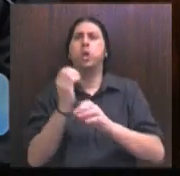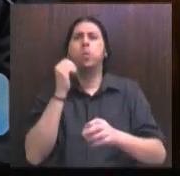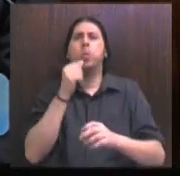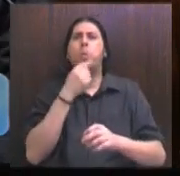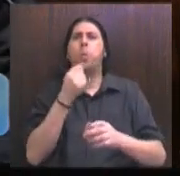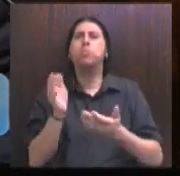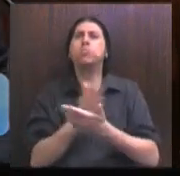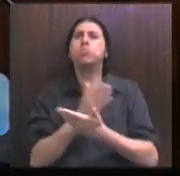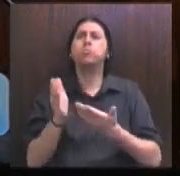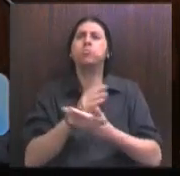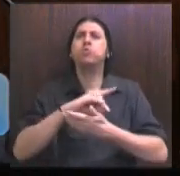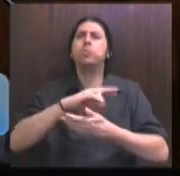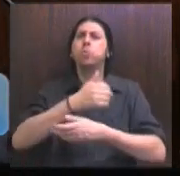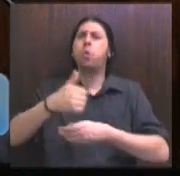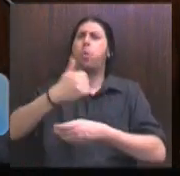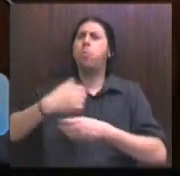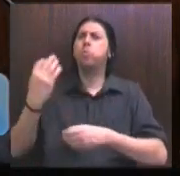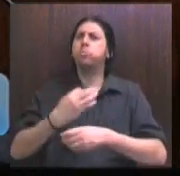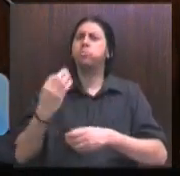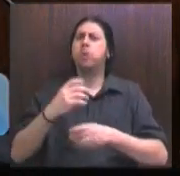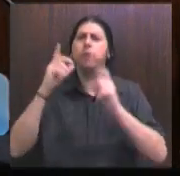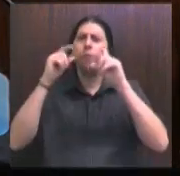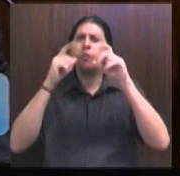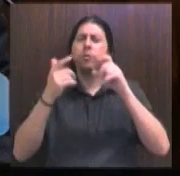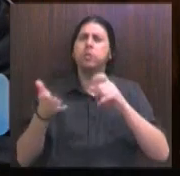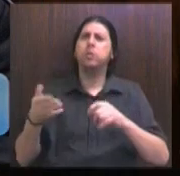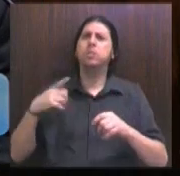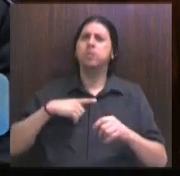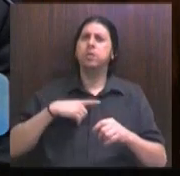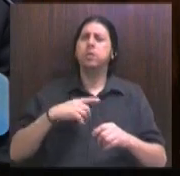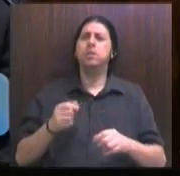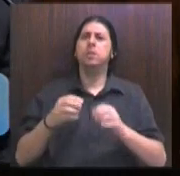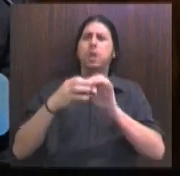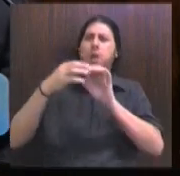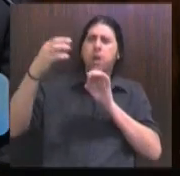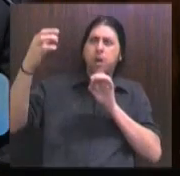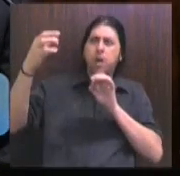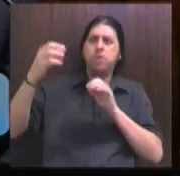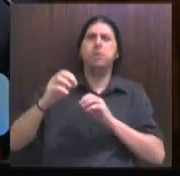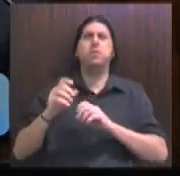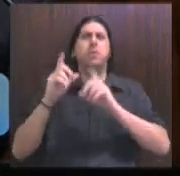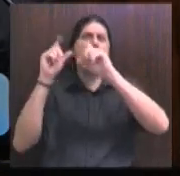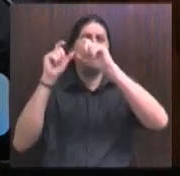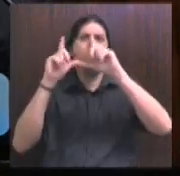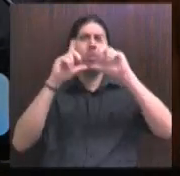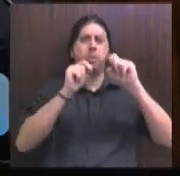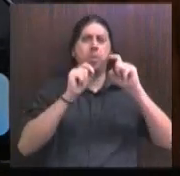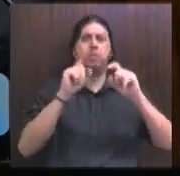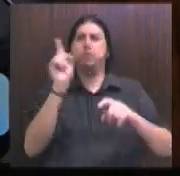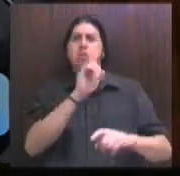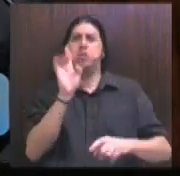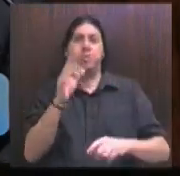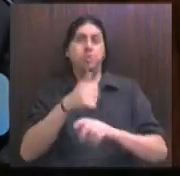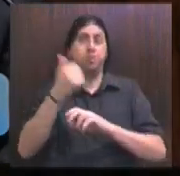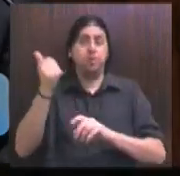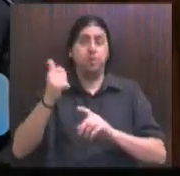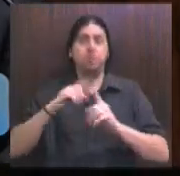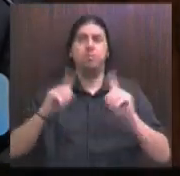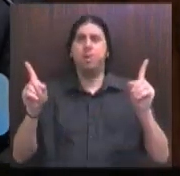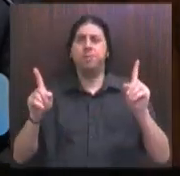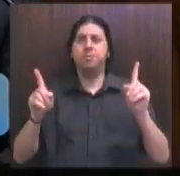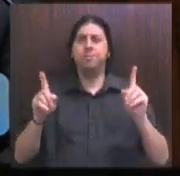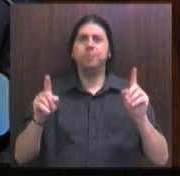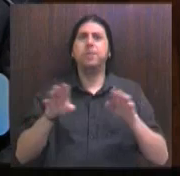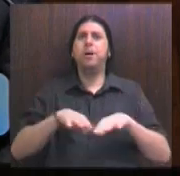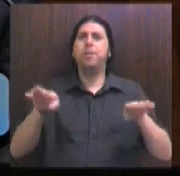profissionais, e que os fotógrafos possam daqui, desse ângulo, pegar não só a diretoria, a mesa diretora,